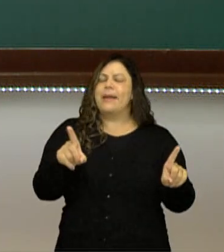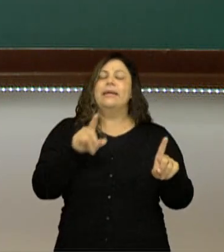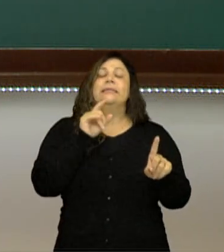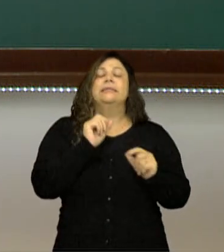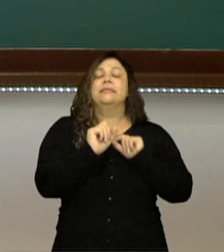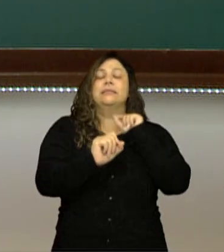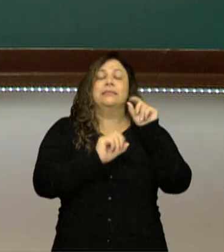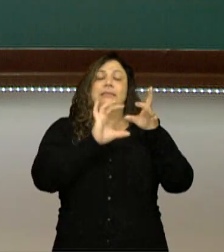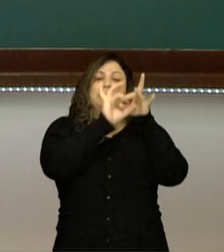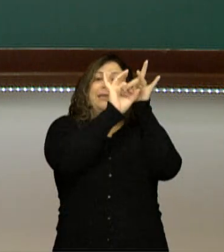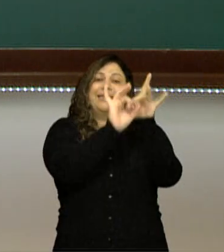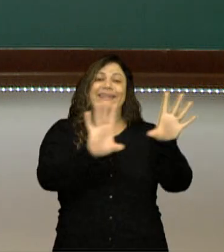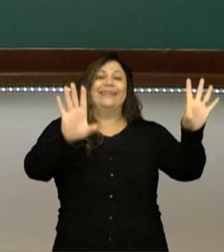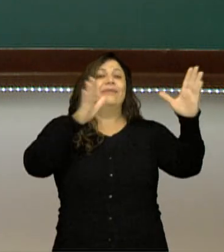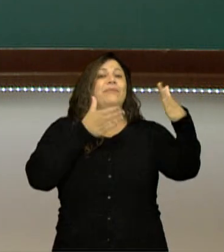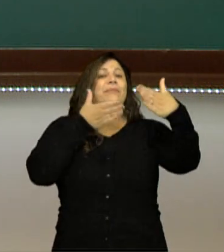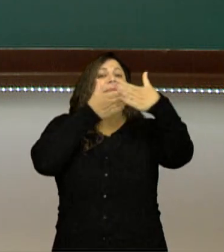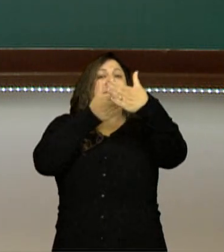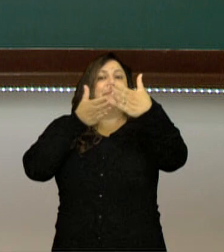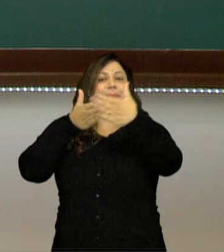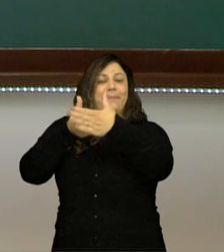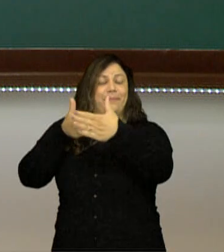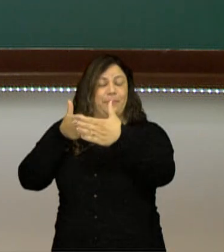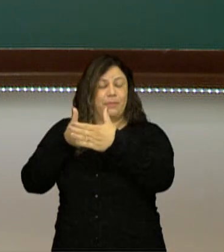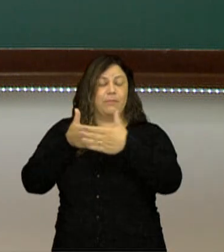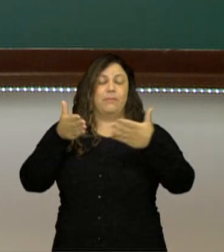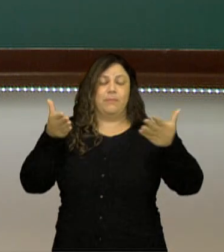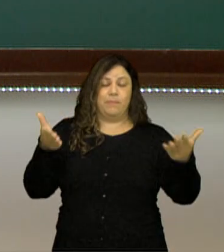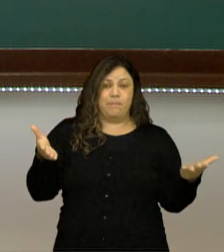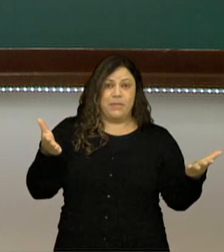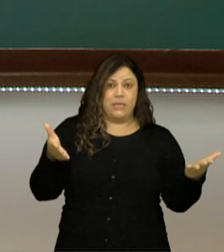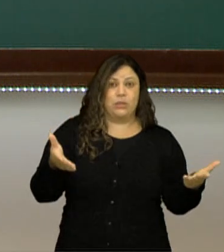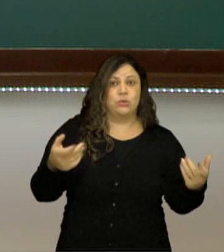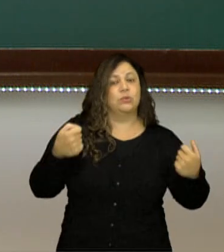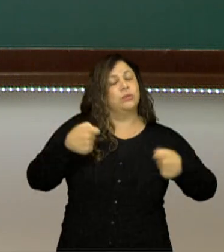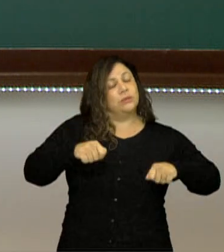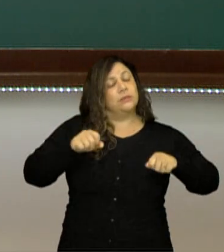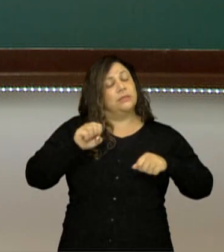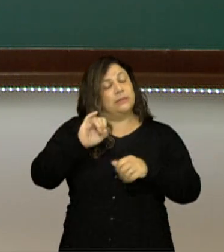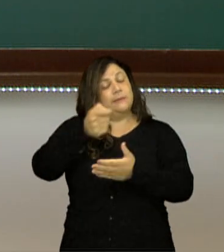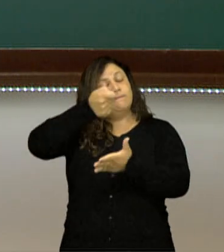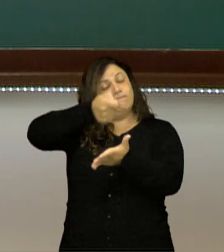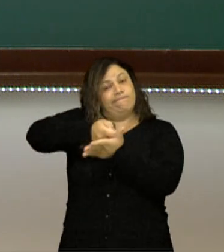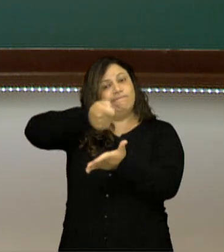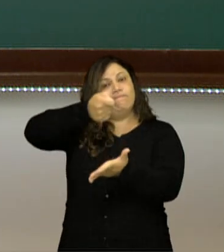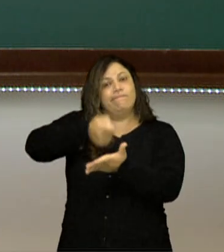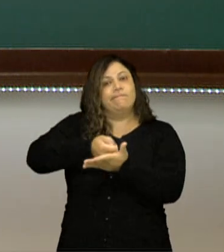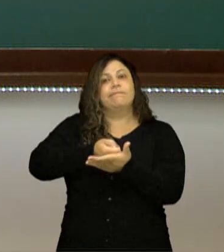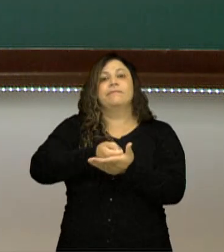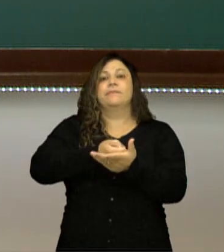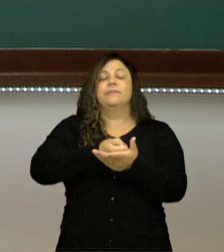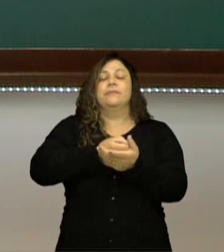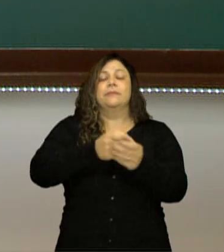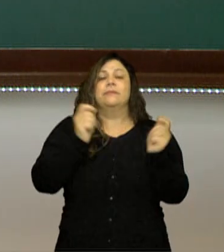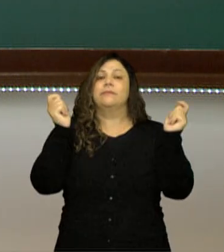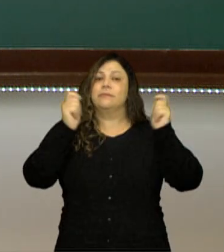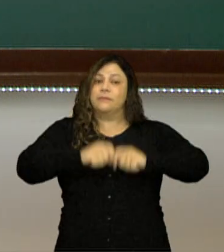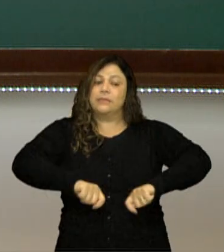essa liberdade tem um limite, que não pode ser extrapolado, senão nós podemos ser punidos por ela. E temos que responder